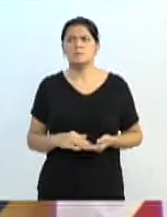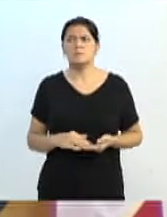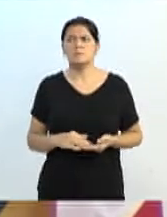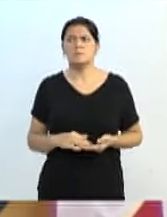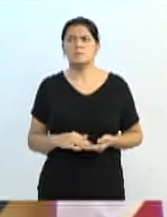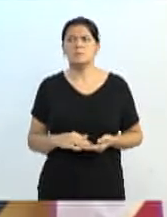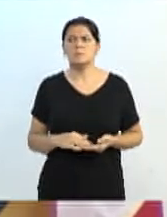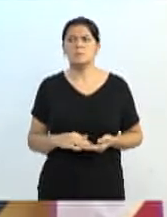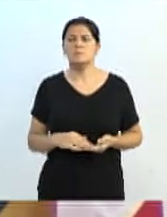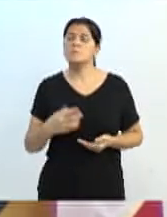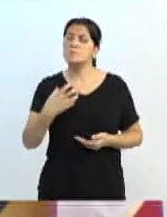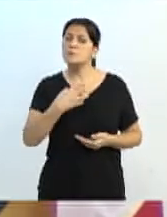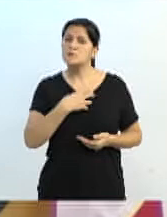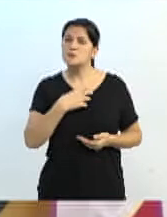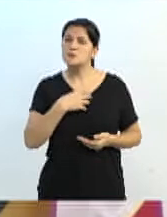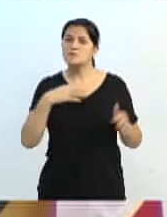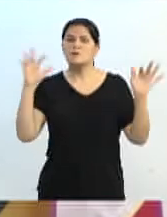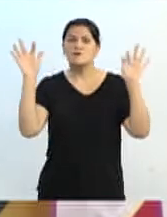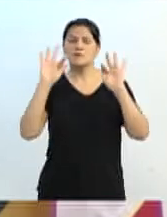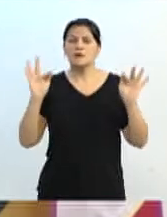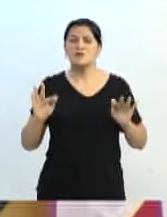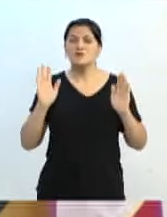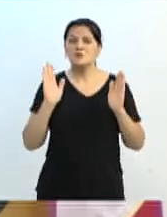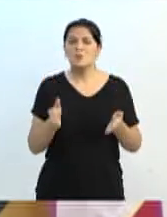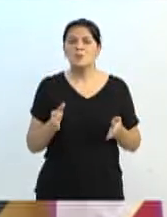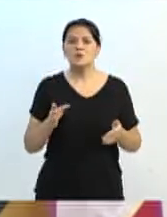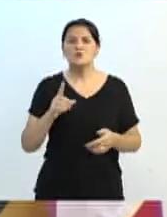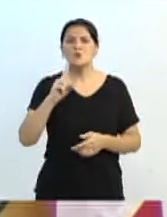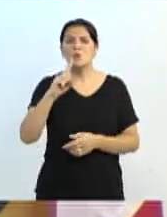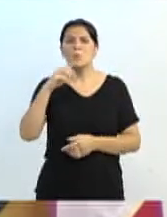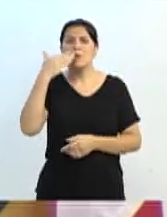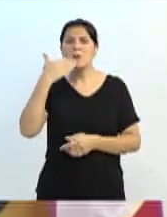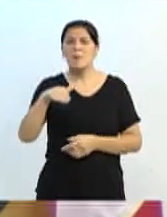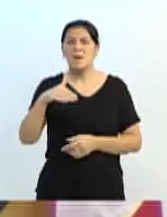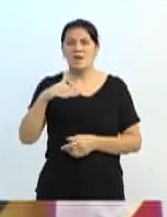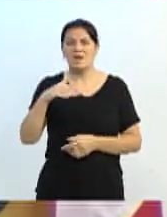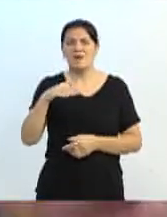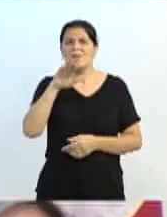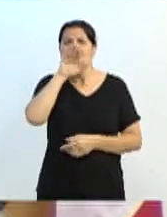Fiquei feliz hoje, uma e meia da tarde. A minha irmã me ajudou.